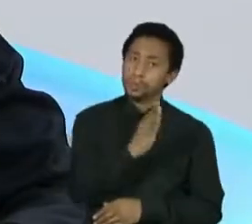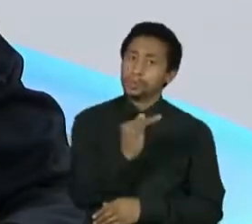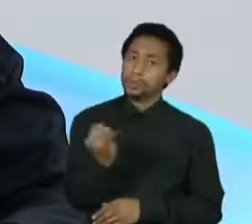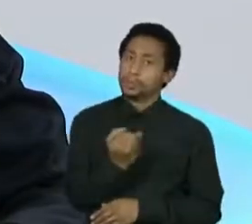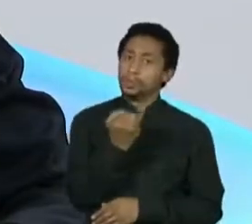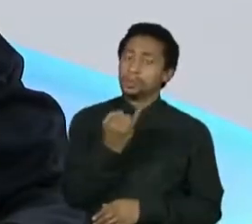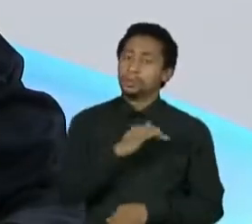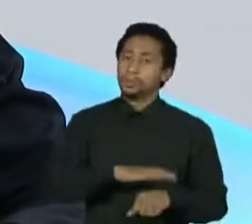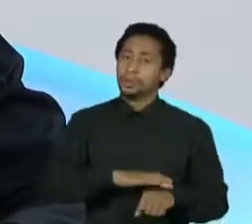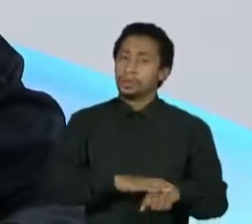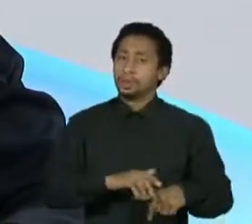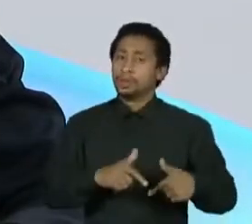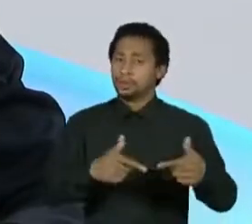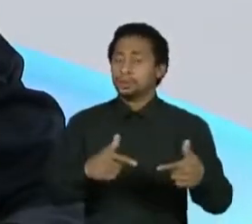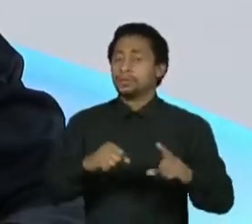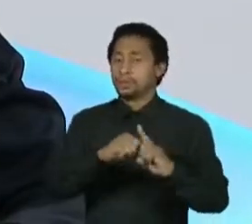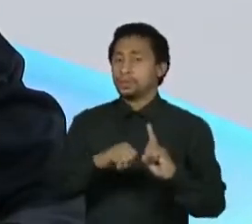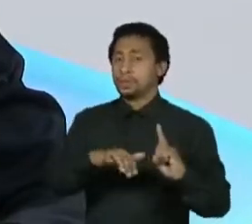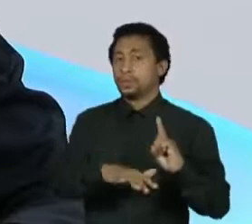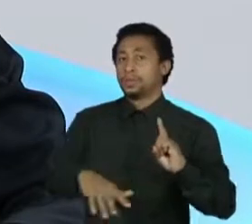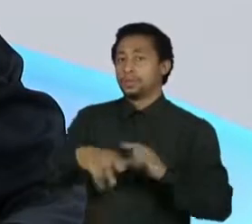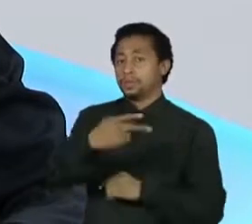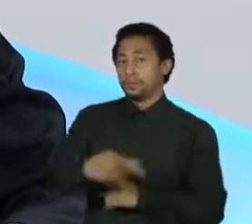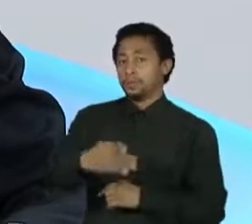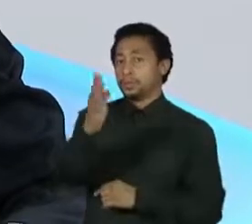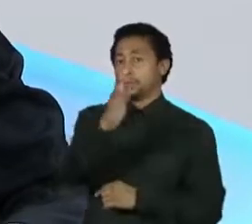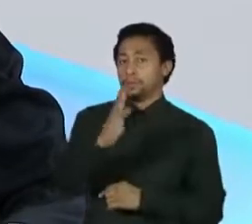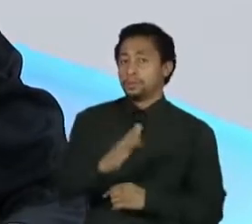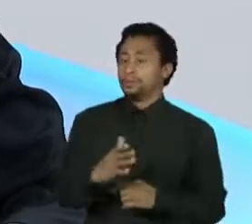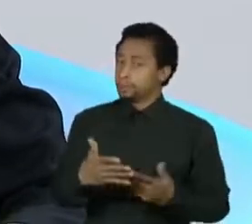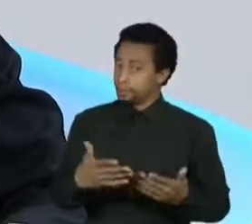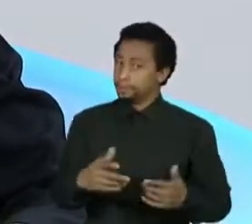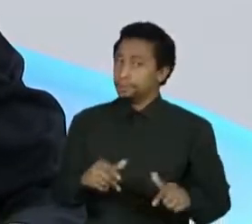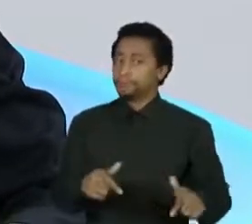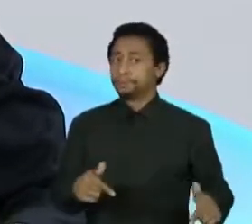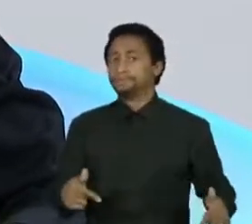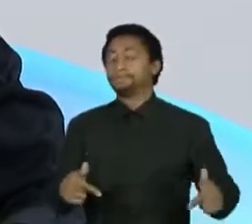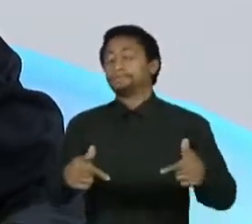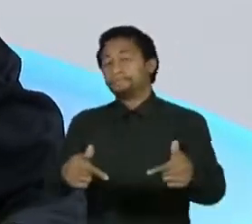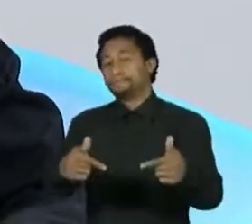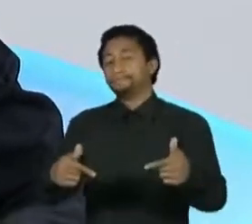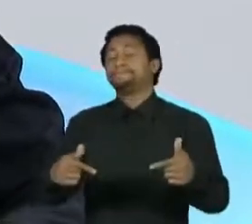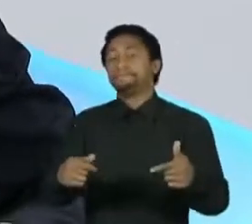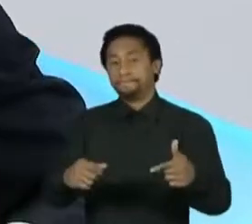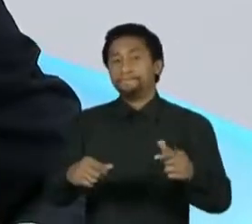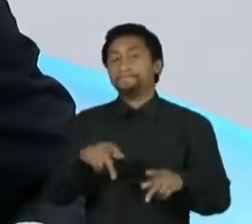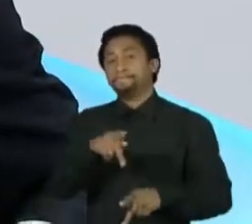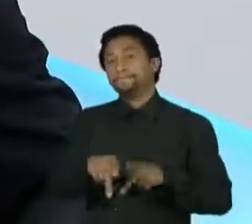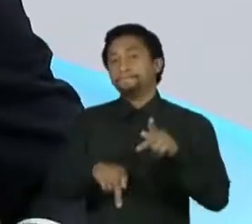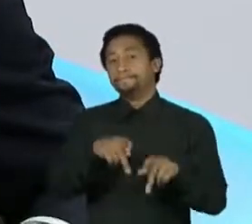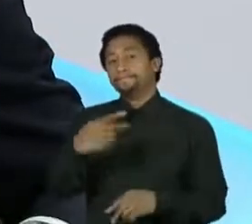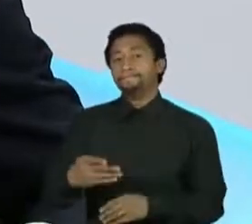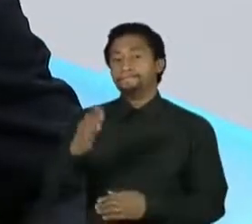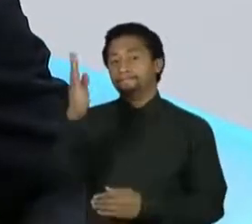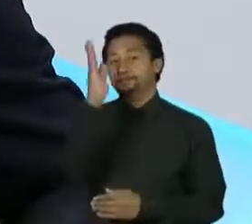papel da sociedade civil brasileira, a reação da população brasileira sobre